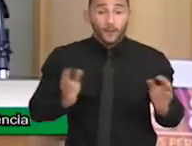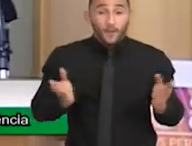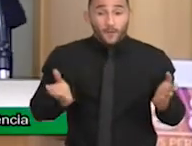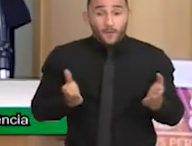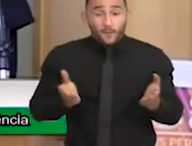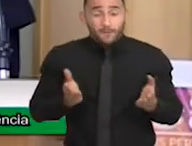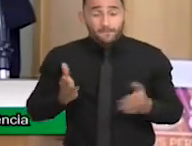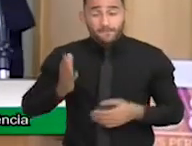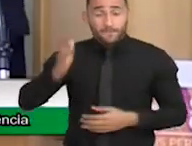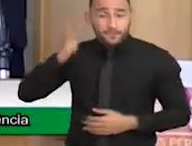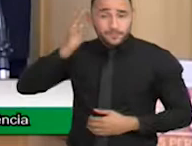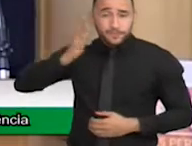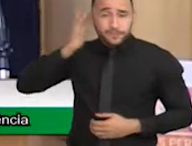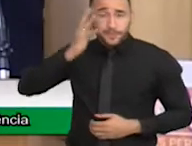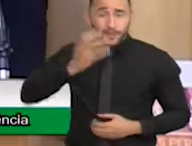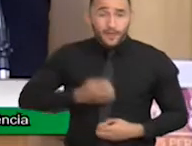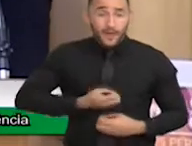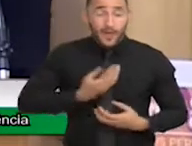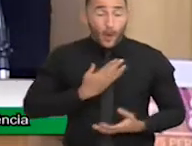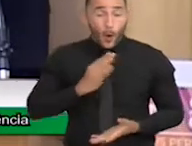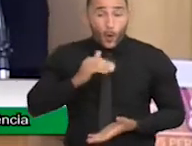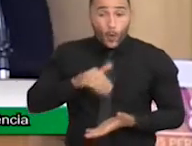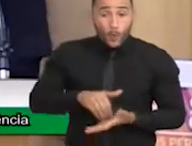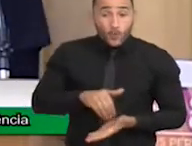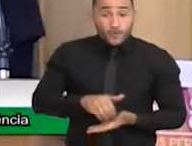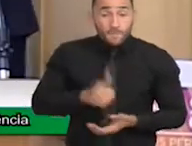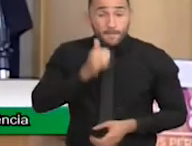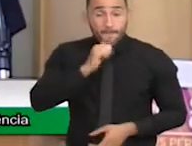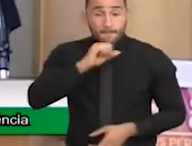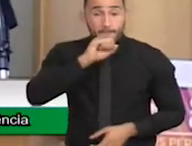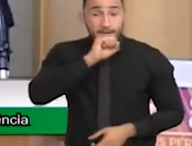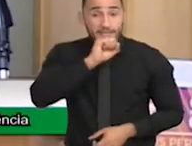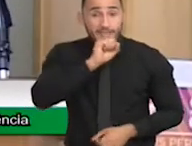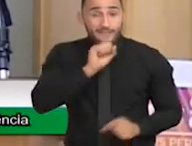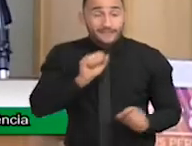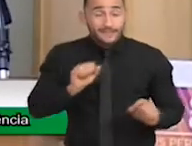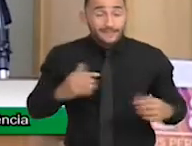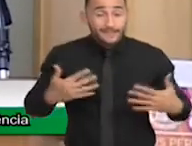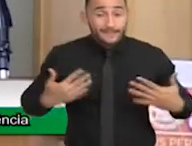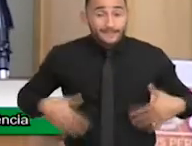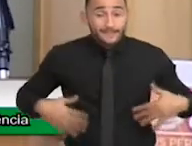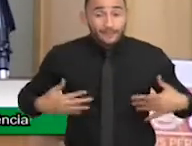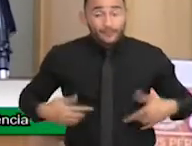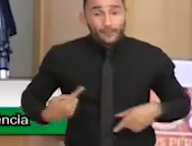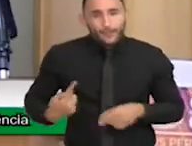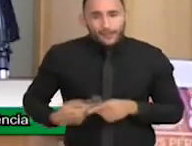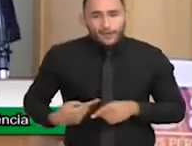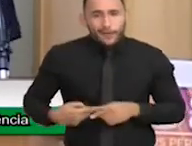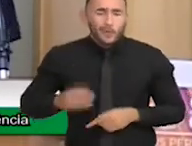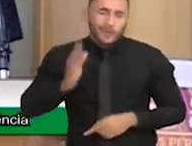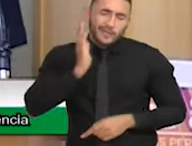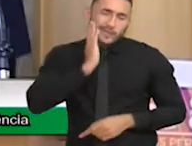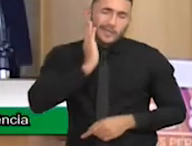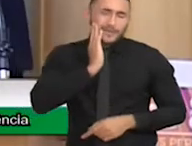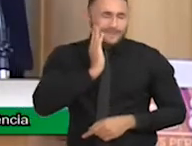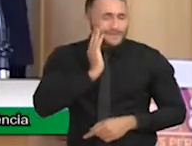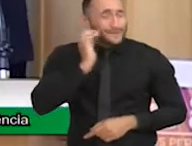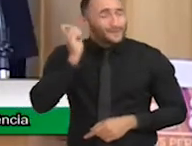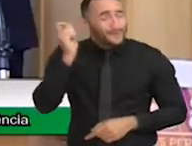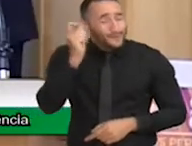e ser a última mãe, porque eu sei que é difícil,